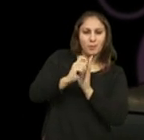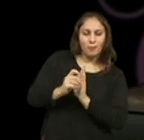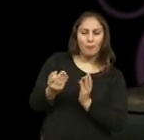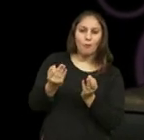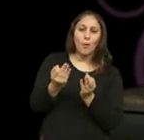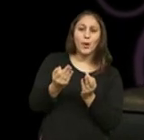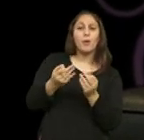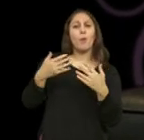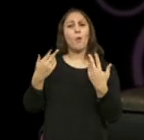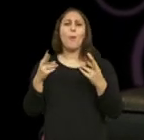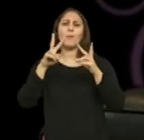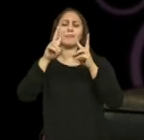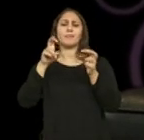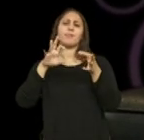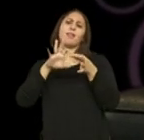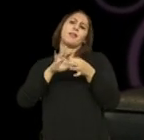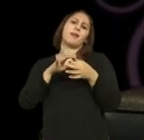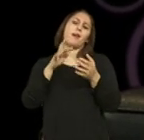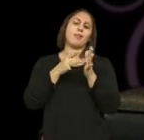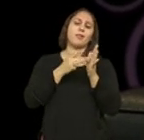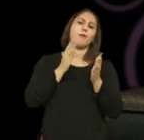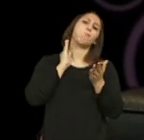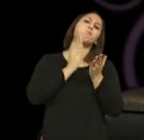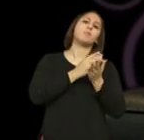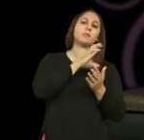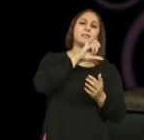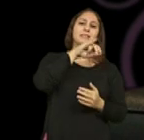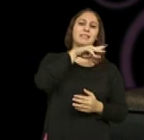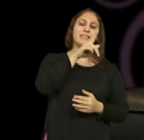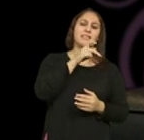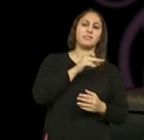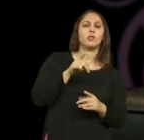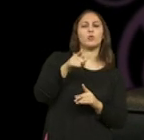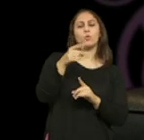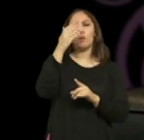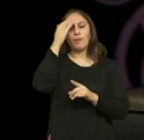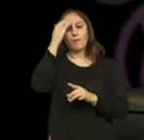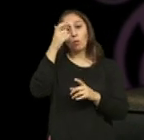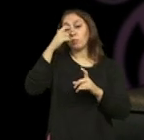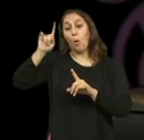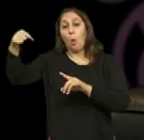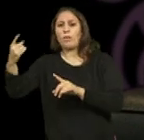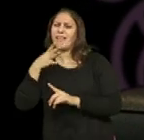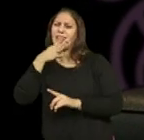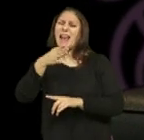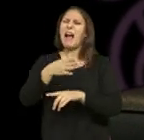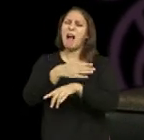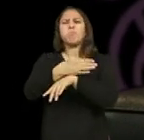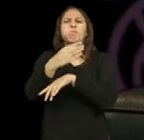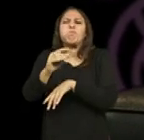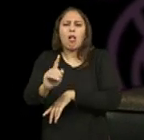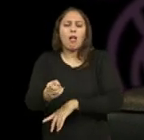Tardio resulta de o cinza ter sido por ti, considerado, por alguém, um livro Tardio?